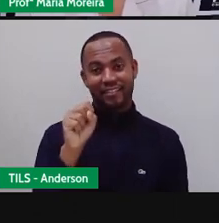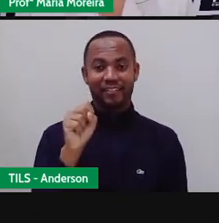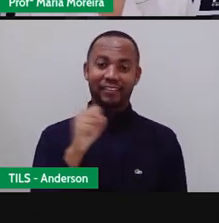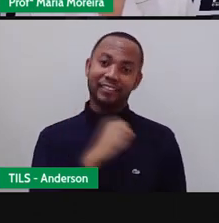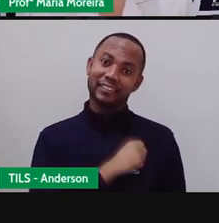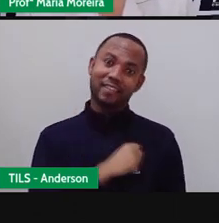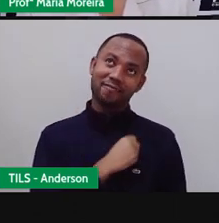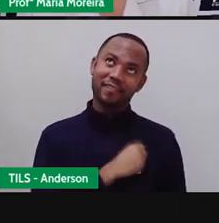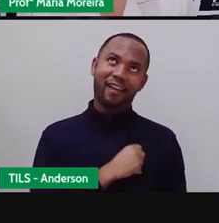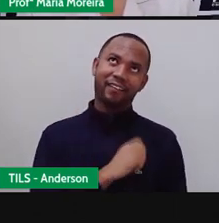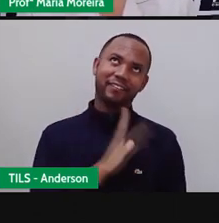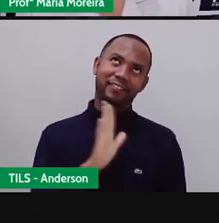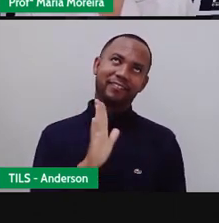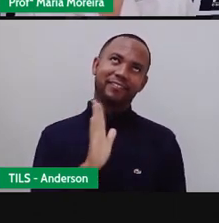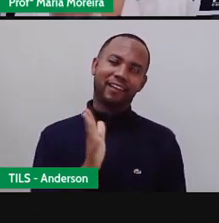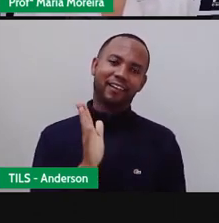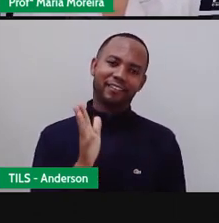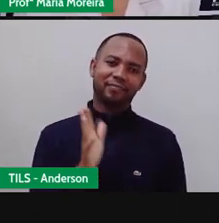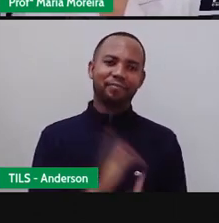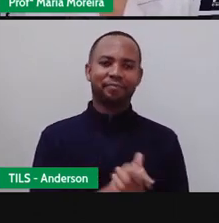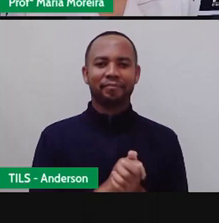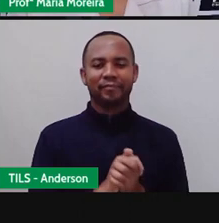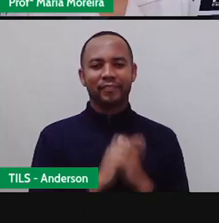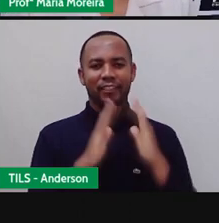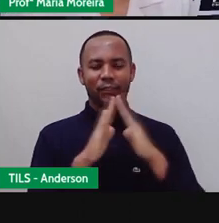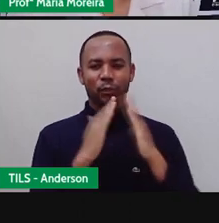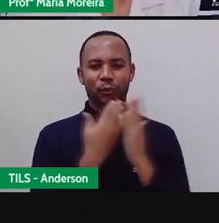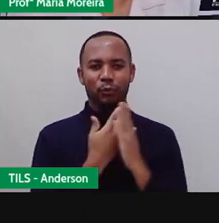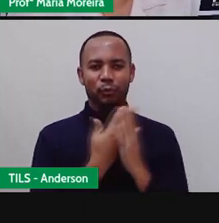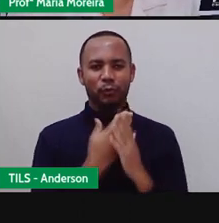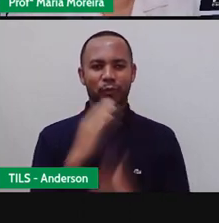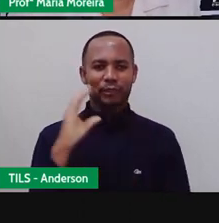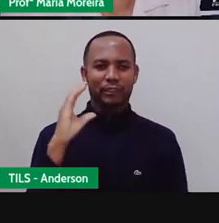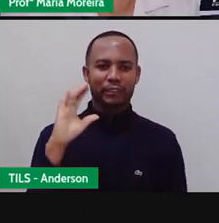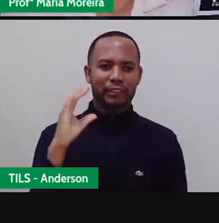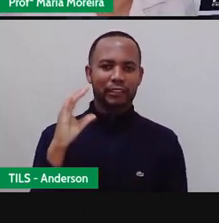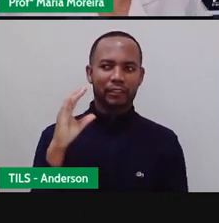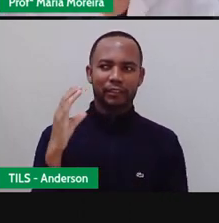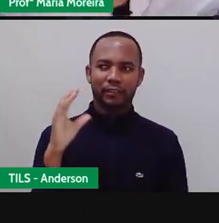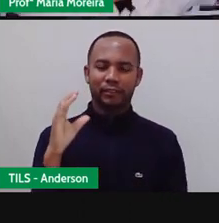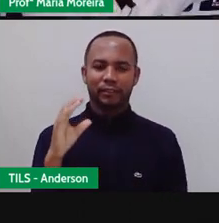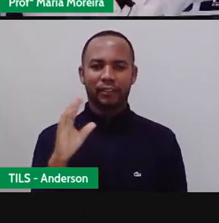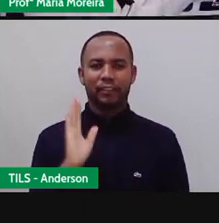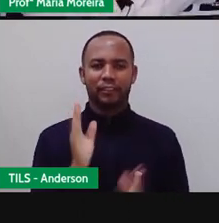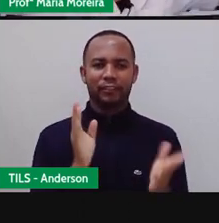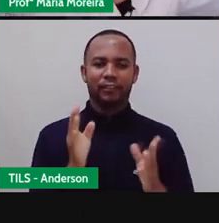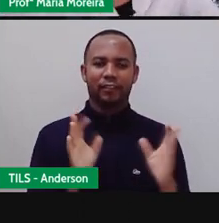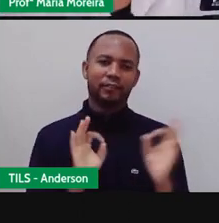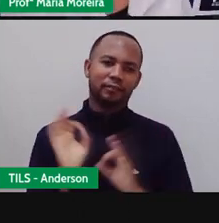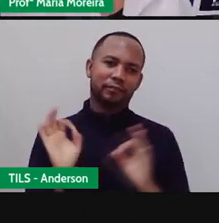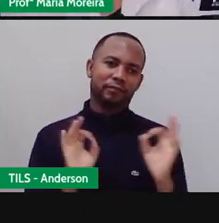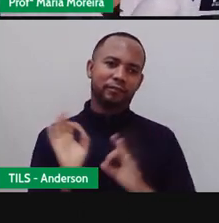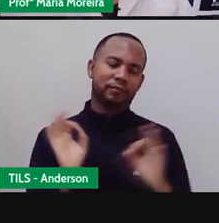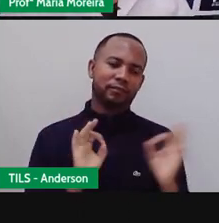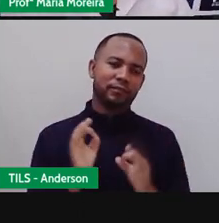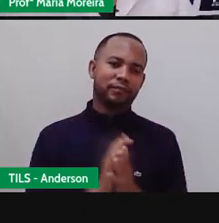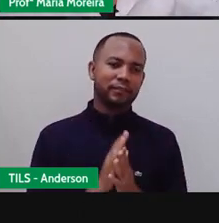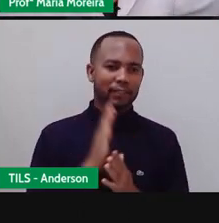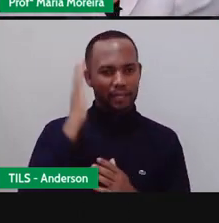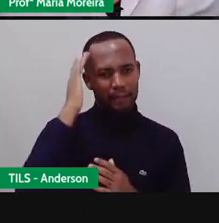com qualidade, gente! Aula aí de Ciências Humanas, já arrumaram, olha, amanhã é